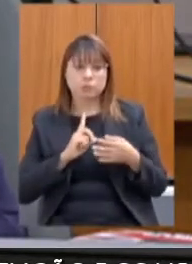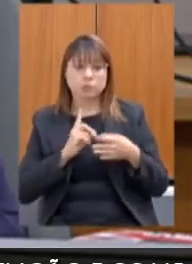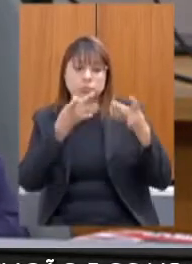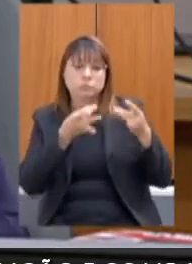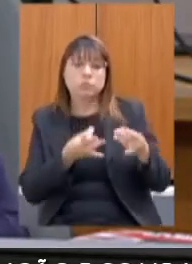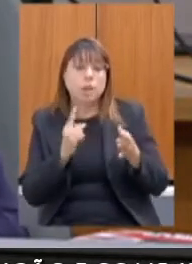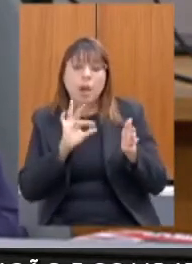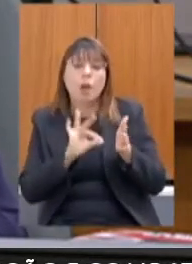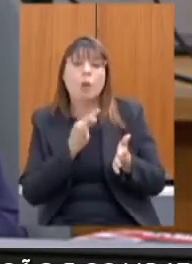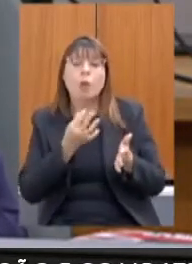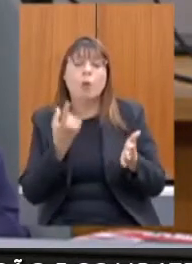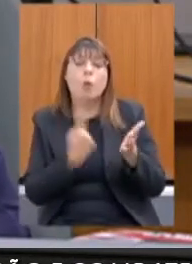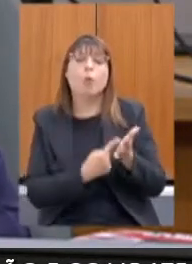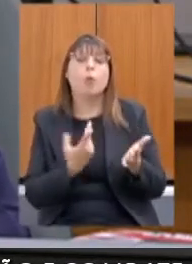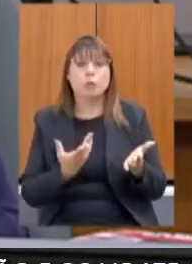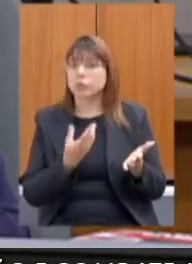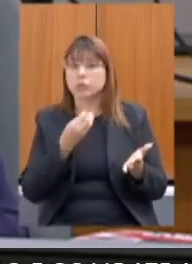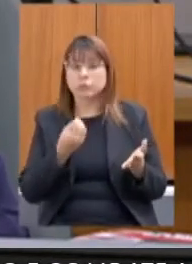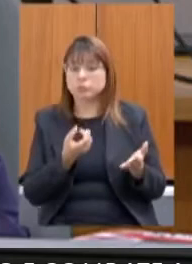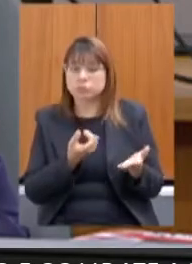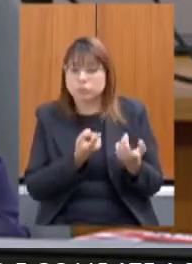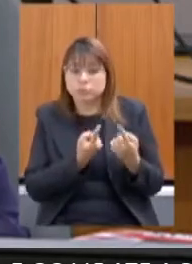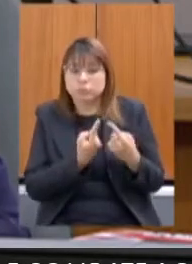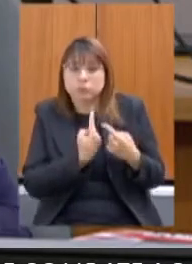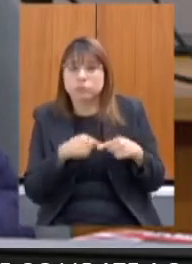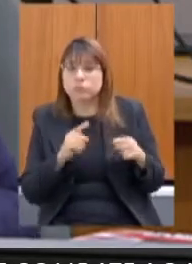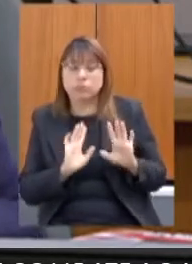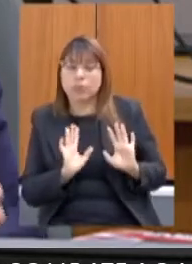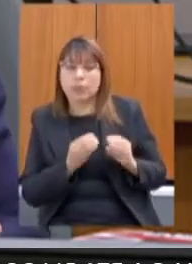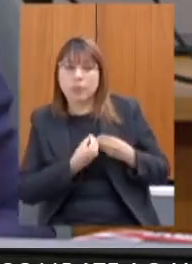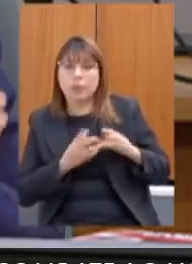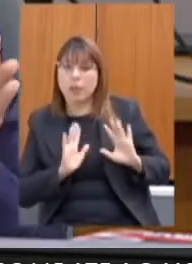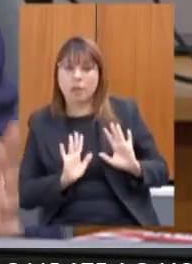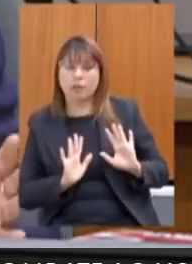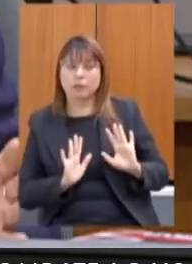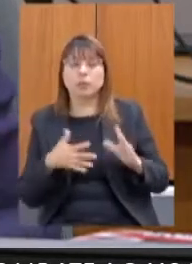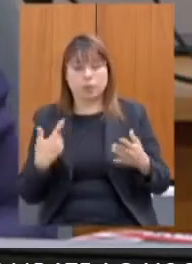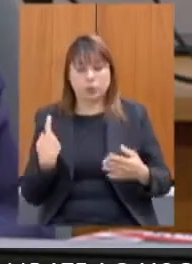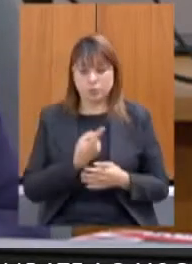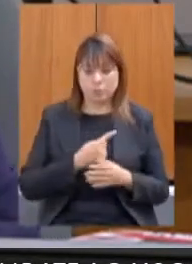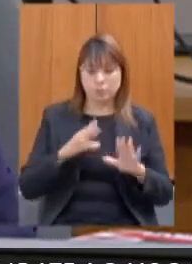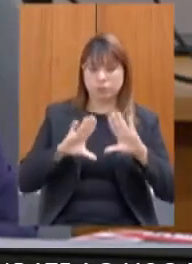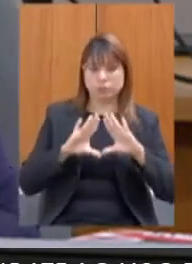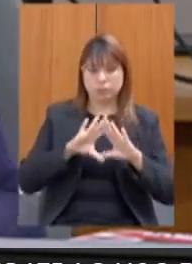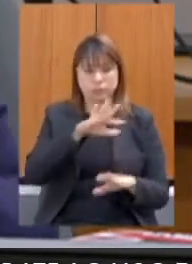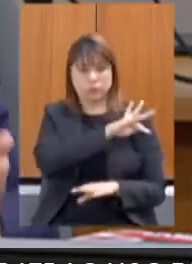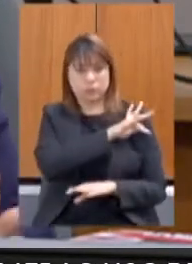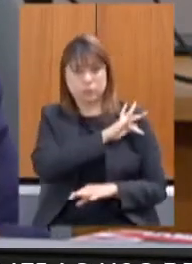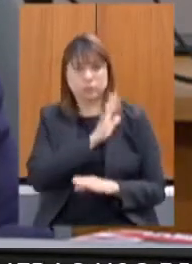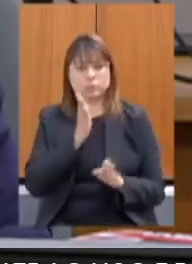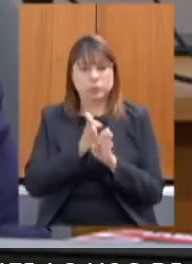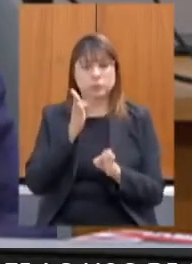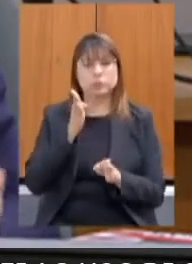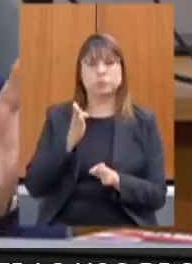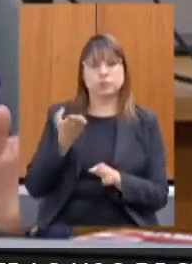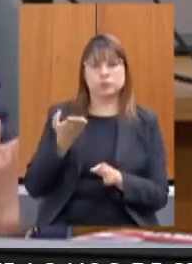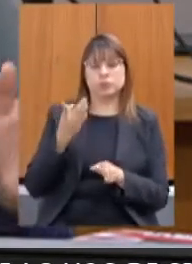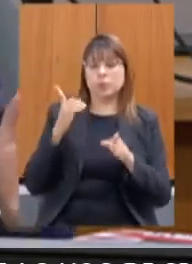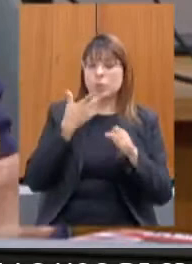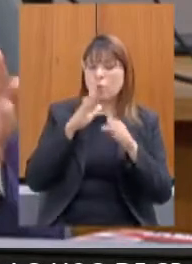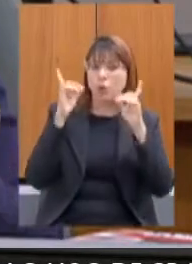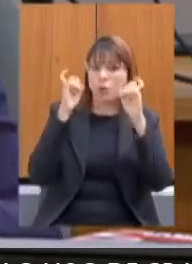desse acordo. Então, eu espero que a Assembleia Legislativa que está aqui fazendo-se a Assembleia Fiscaliza, identificando as